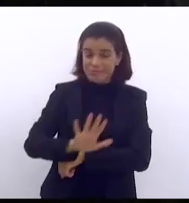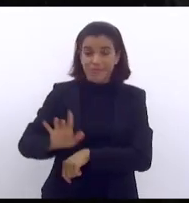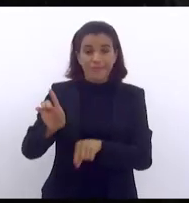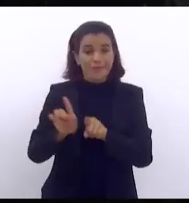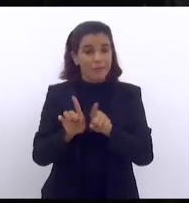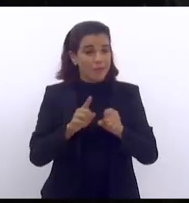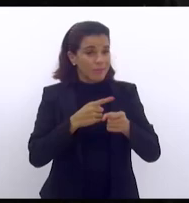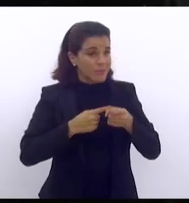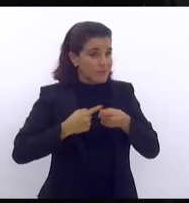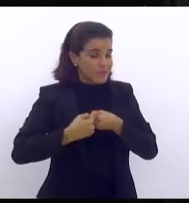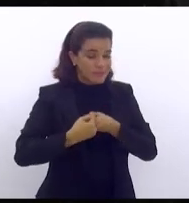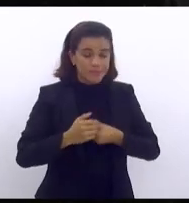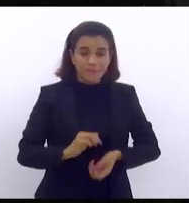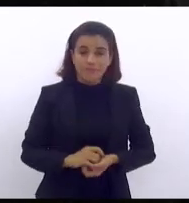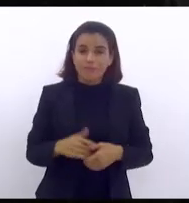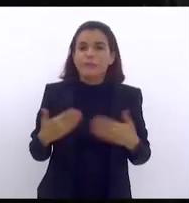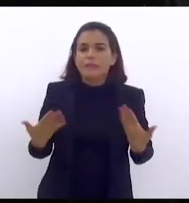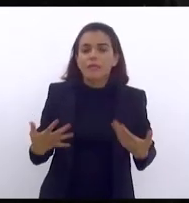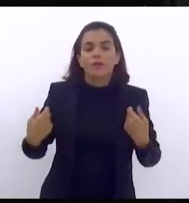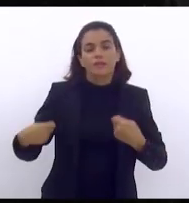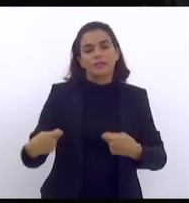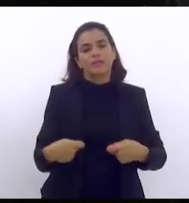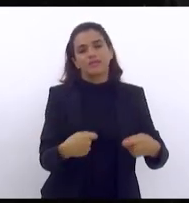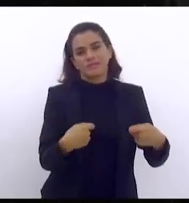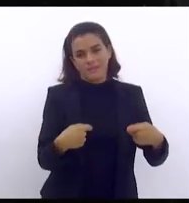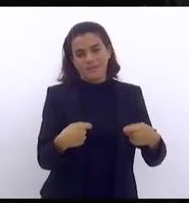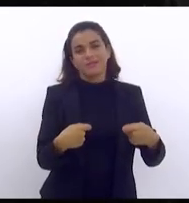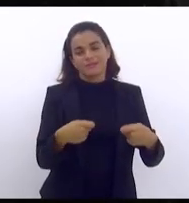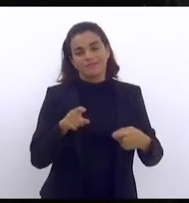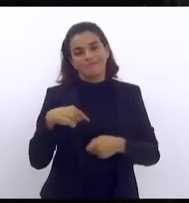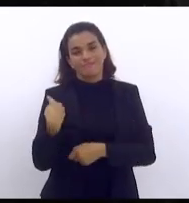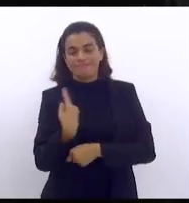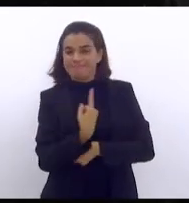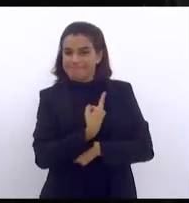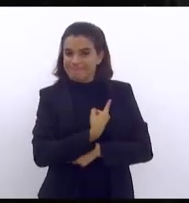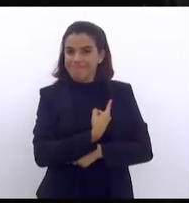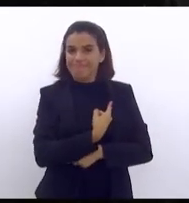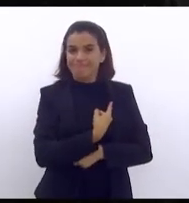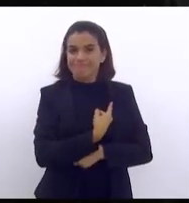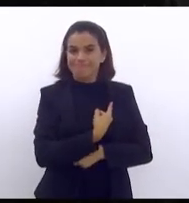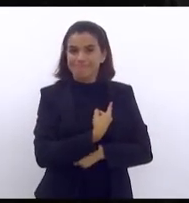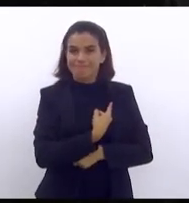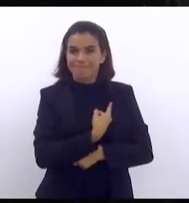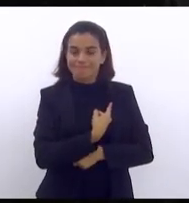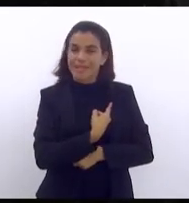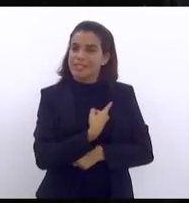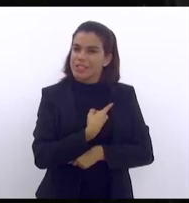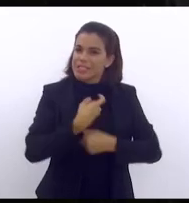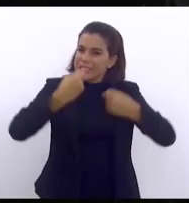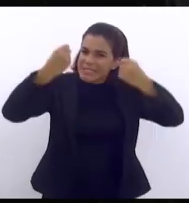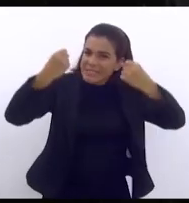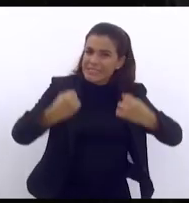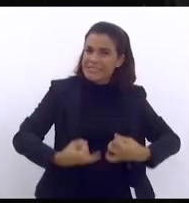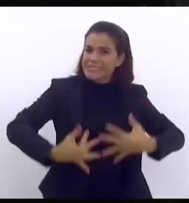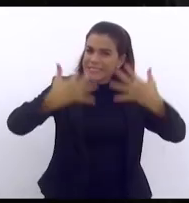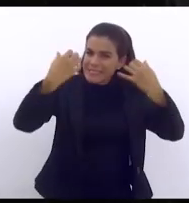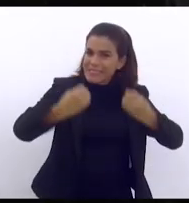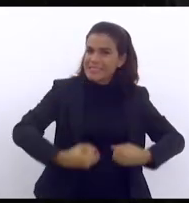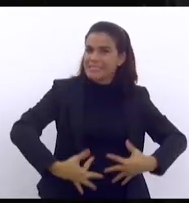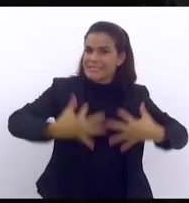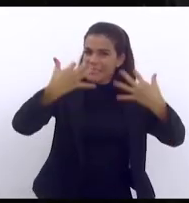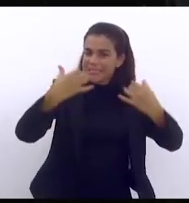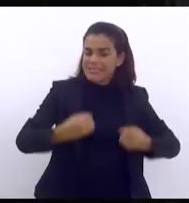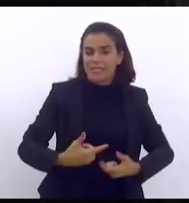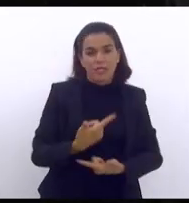municípios então é necessário a gente botar os pingos no is não